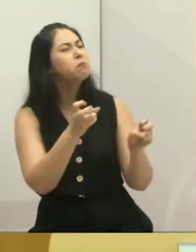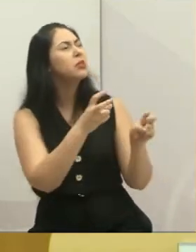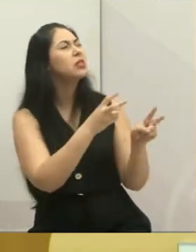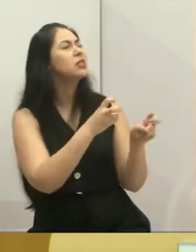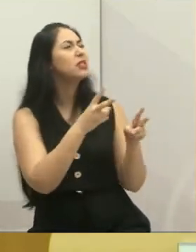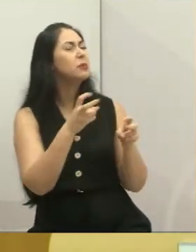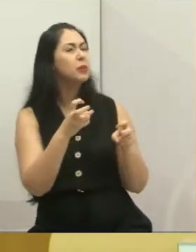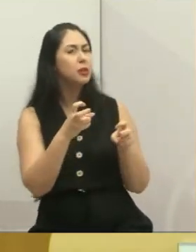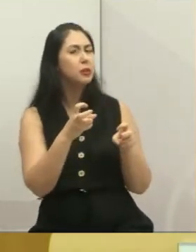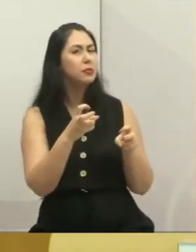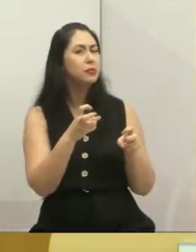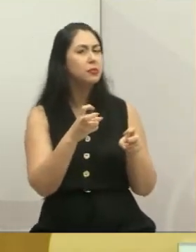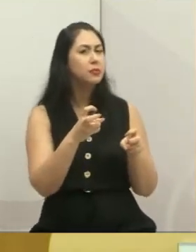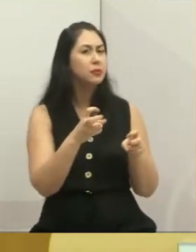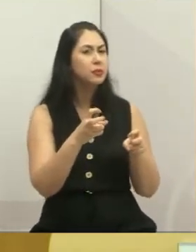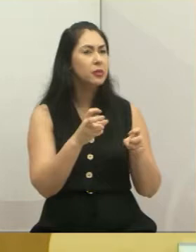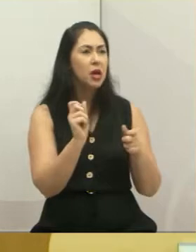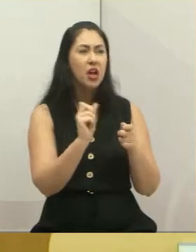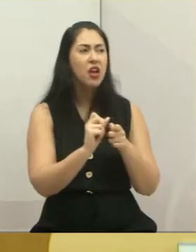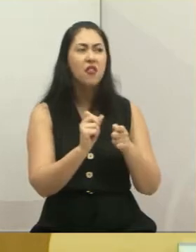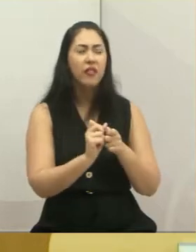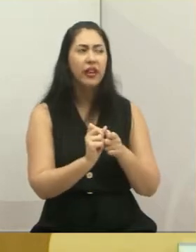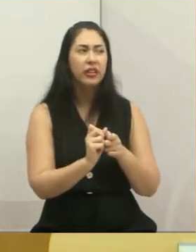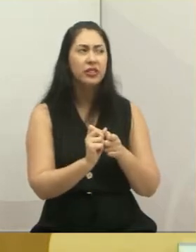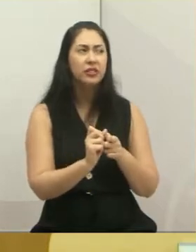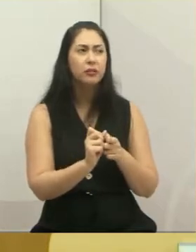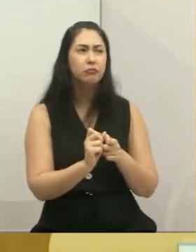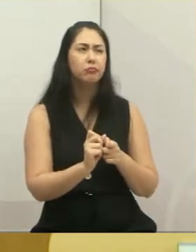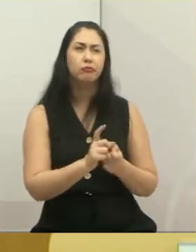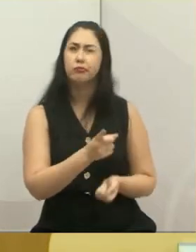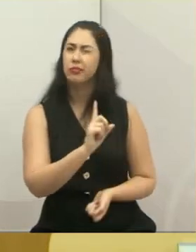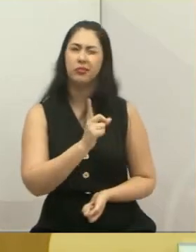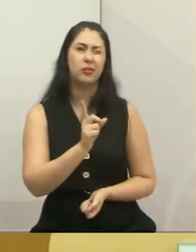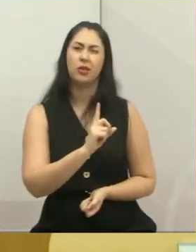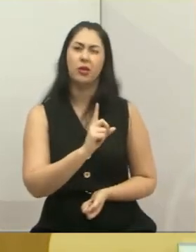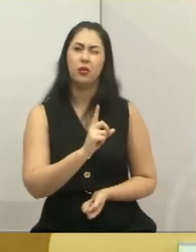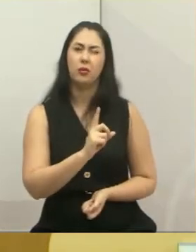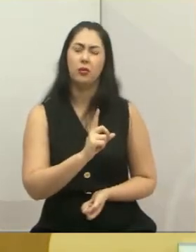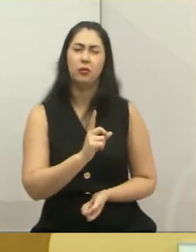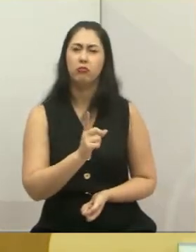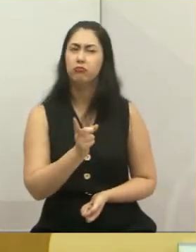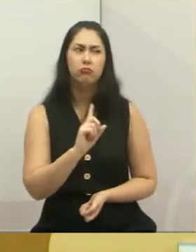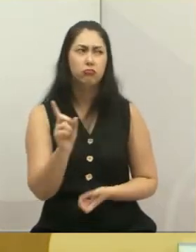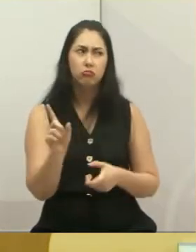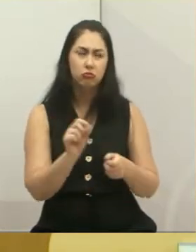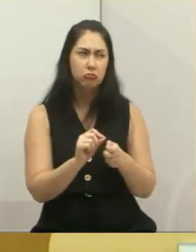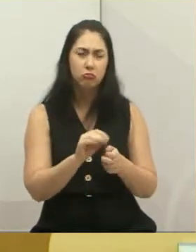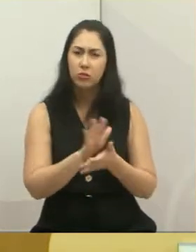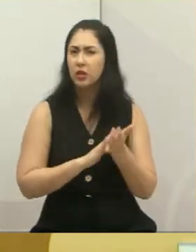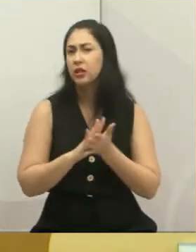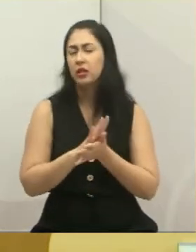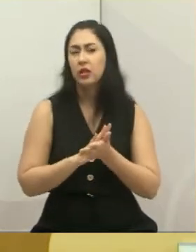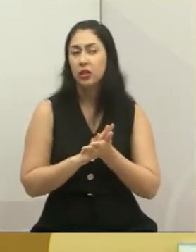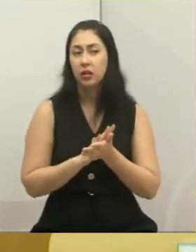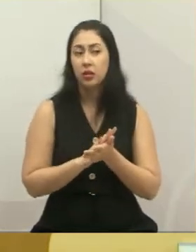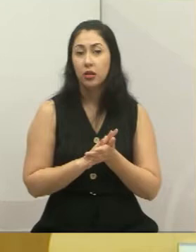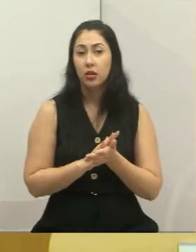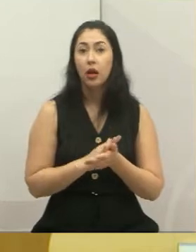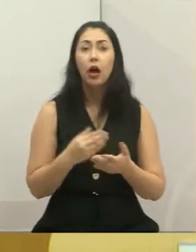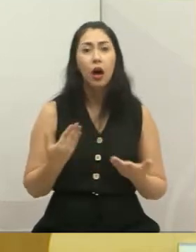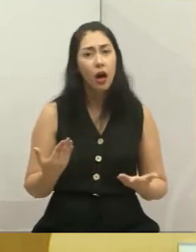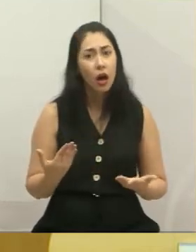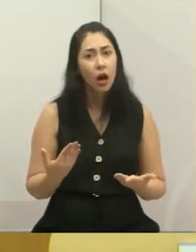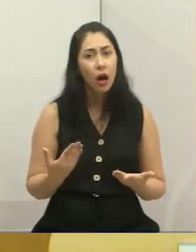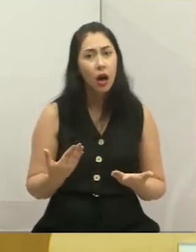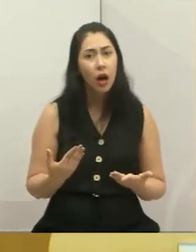hoje na par da manhã. Se fez da manhã para cá, porque não tinha feito essa iluminação. A CCR Nova Dutra. Isso é falta